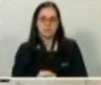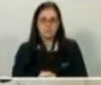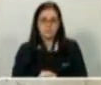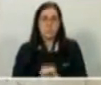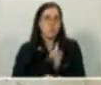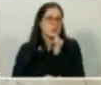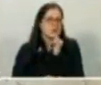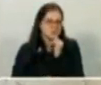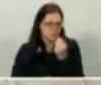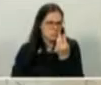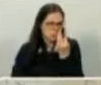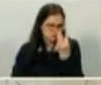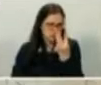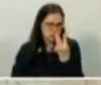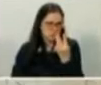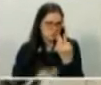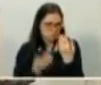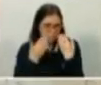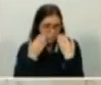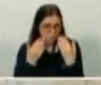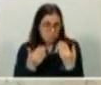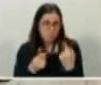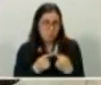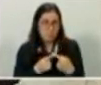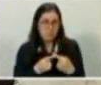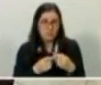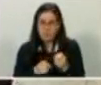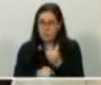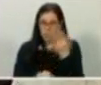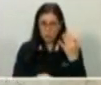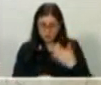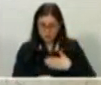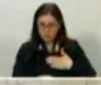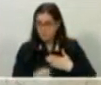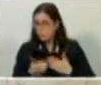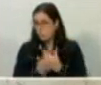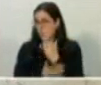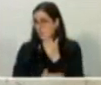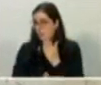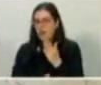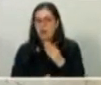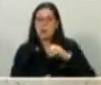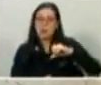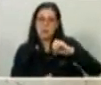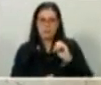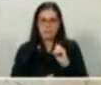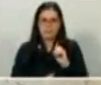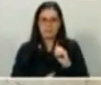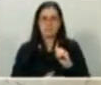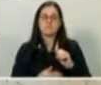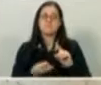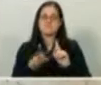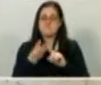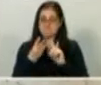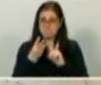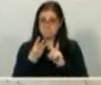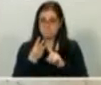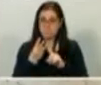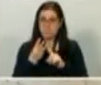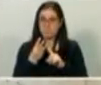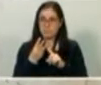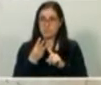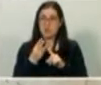em três exemplos das 90 leis que eu aprovei aqui na Câmara. O programa municipal para a pessoa